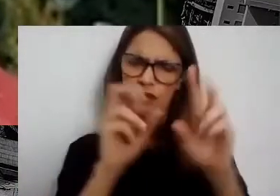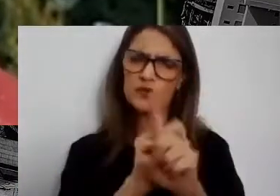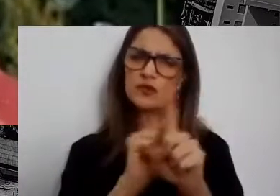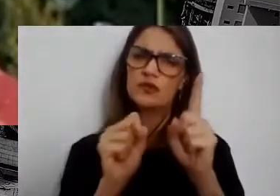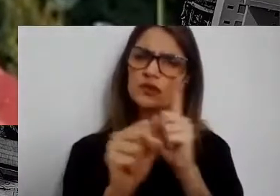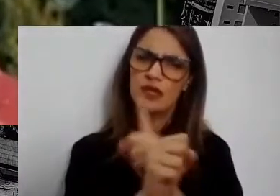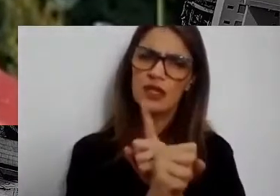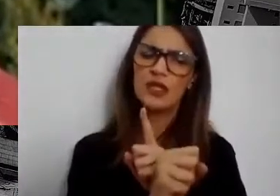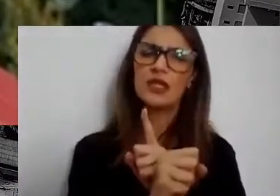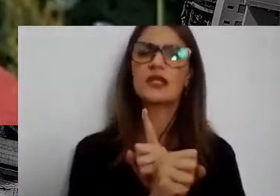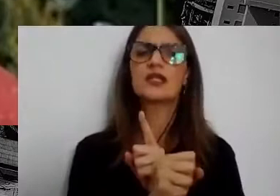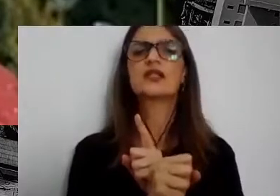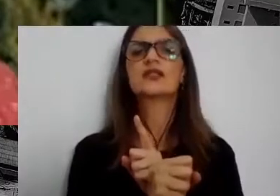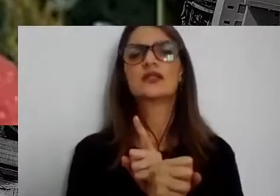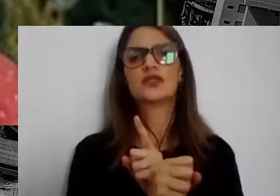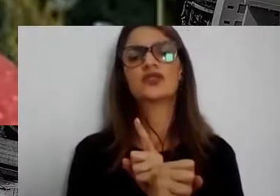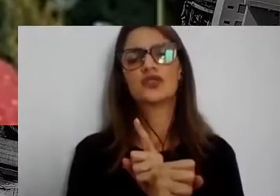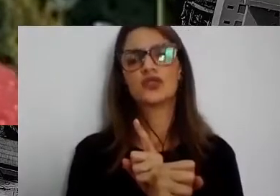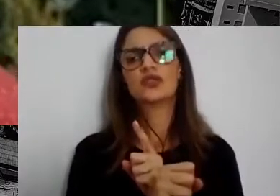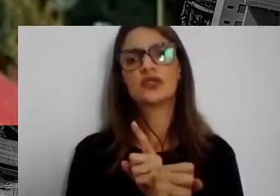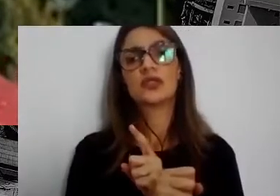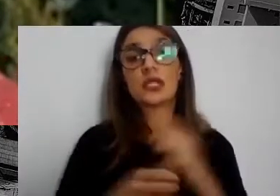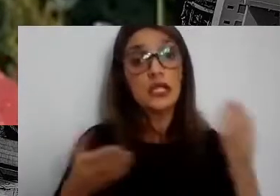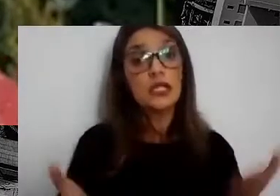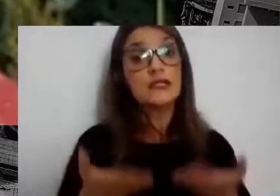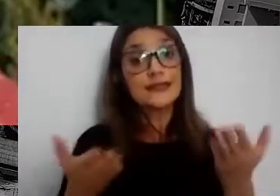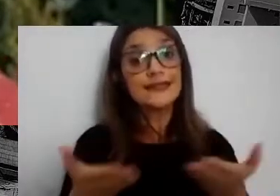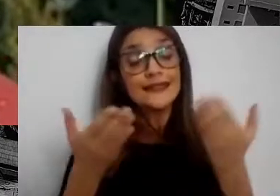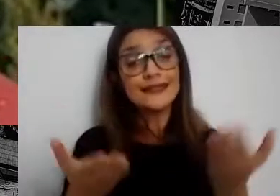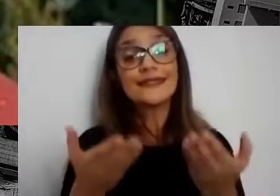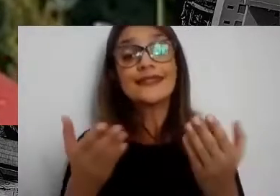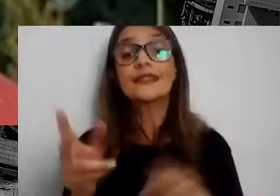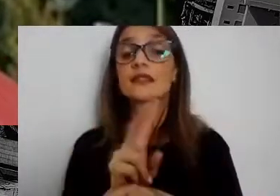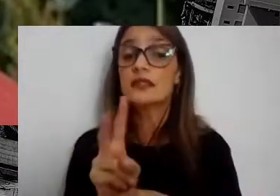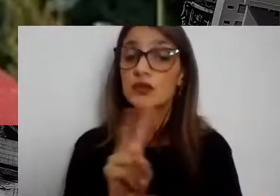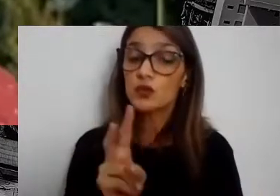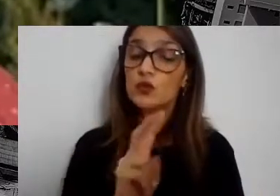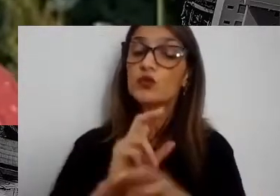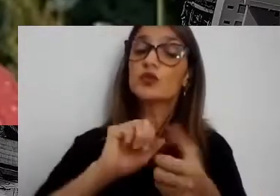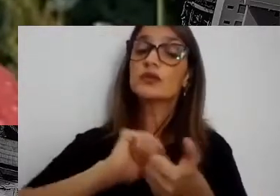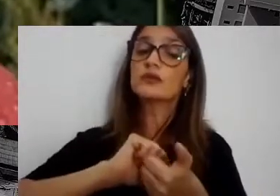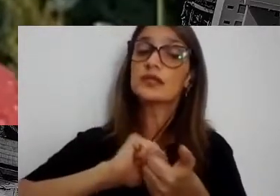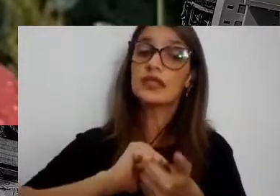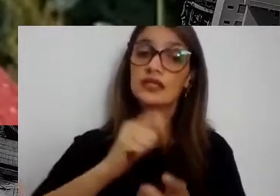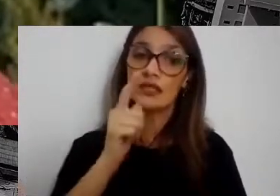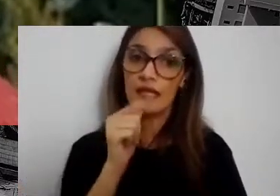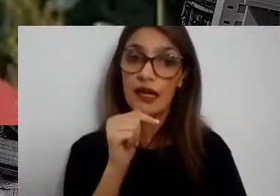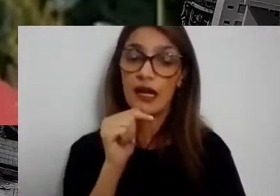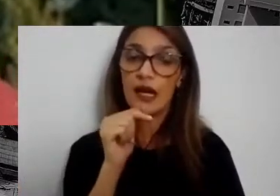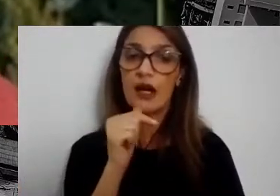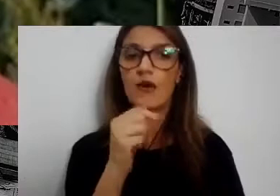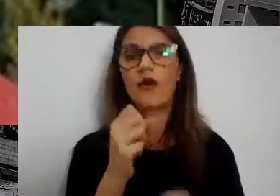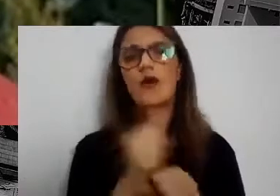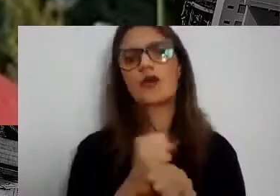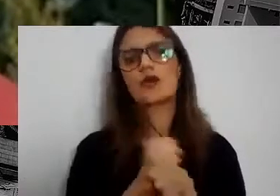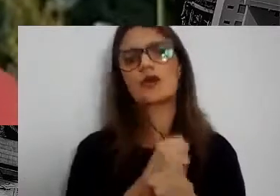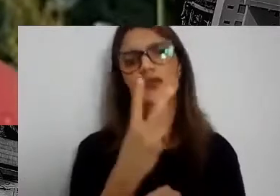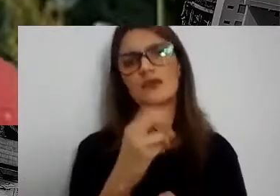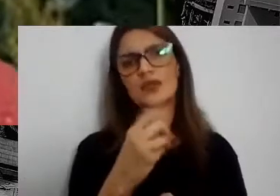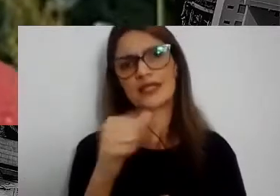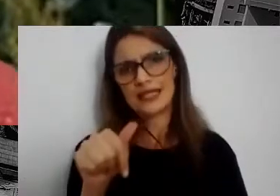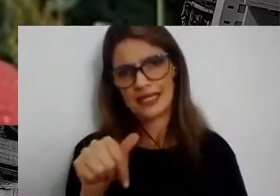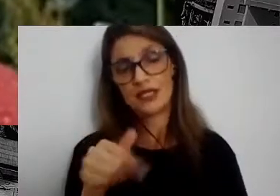iniciativas que promovem manutenção e qualidade da água, foi lançado, em 2017, a AMA.